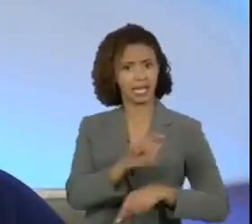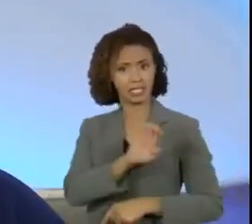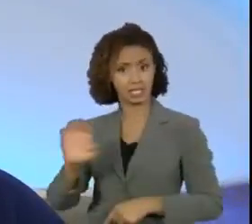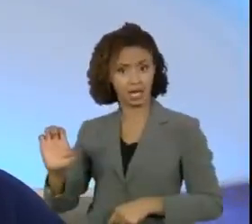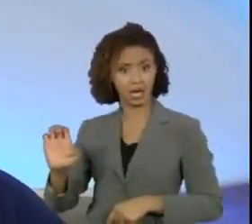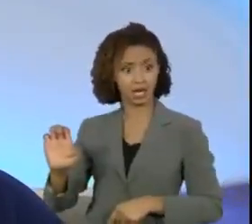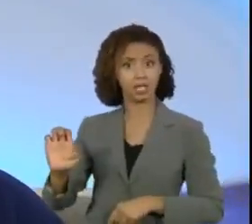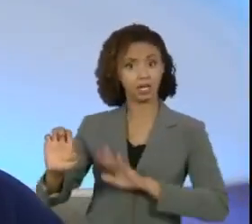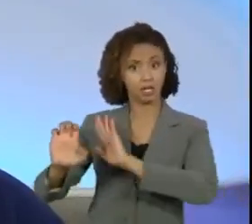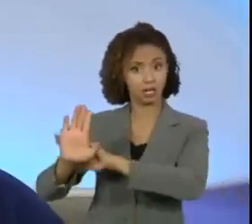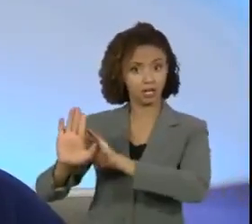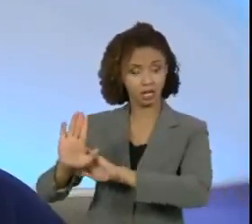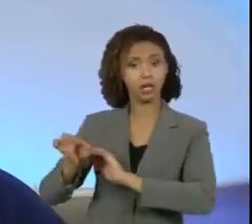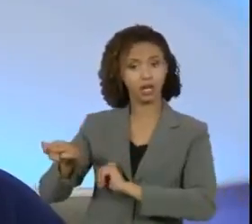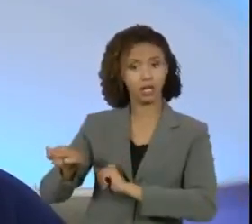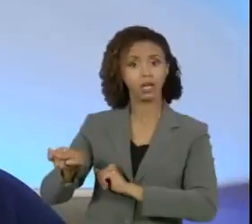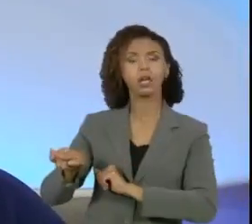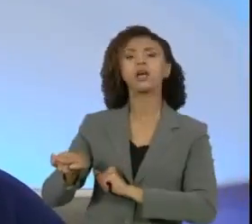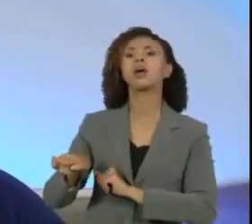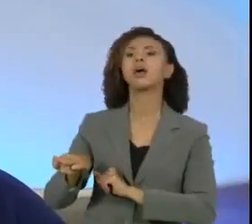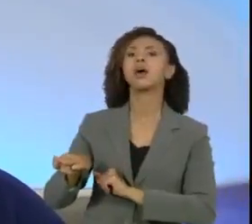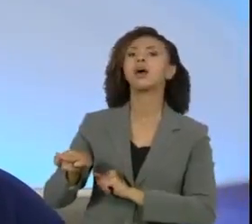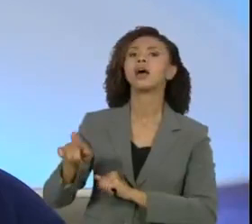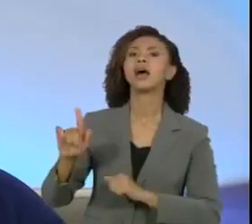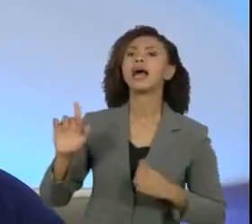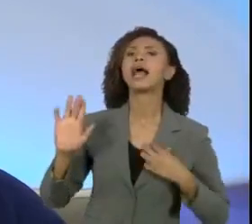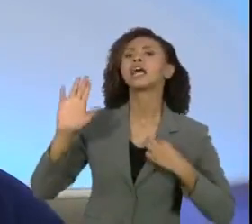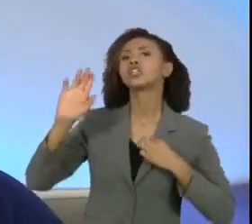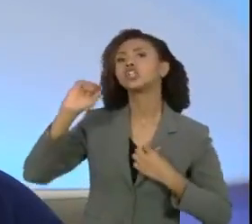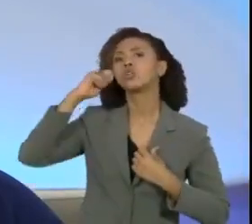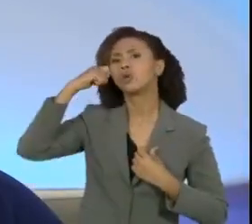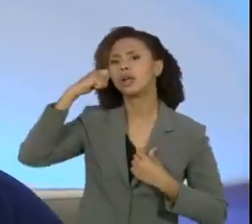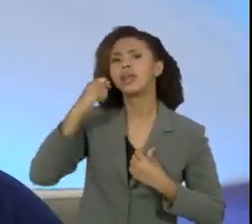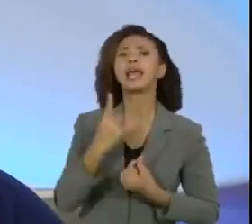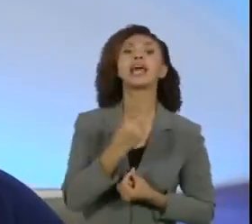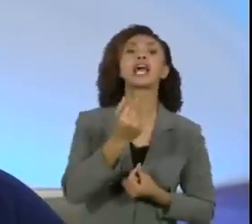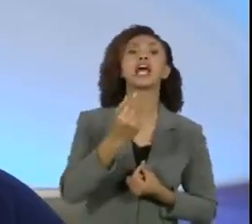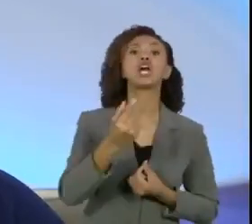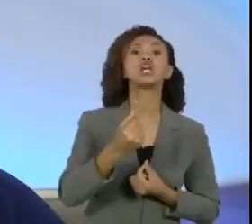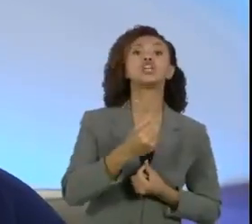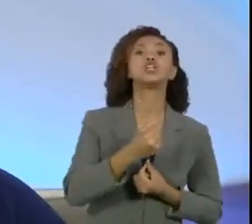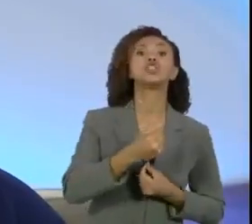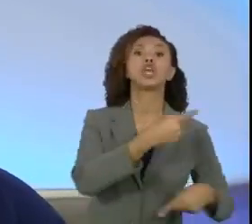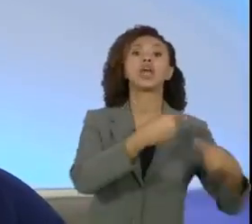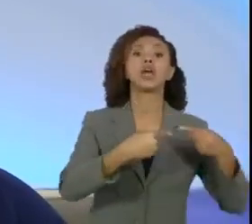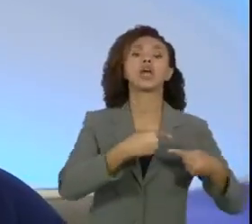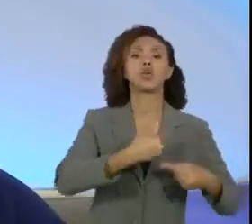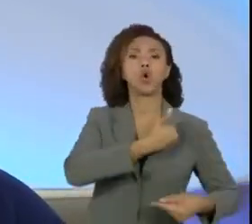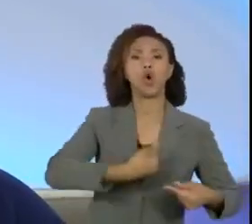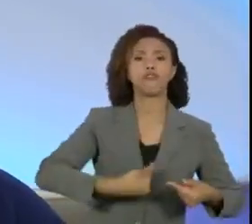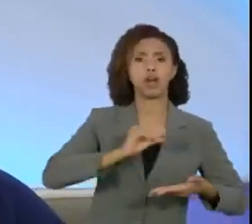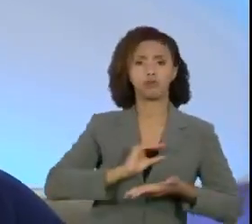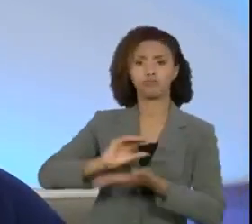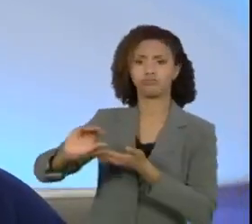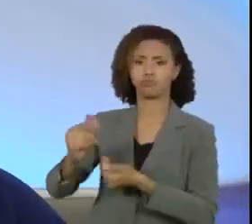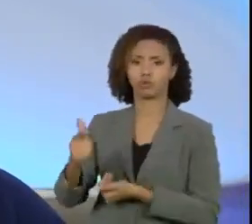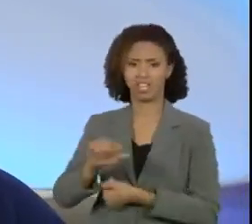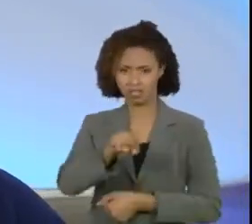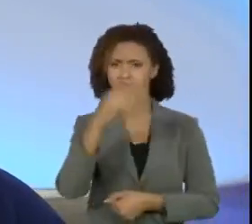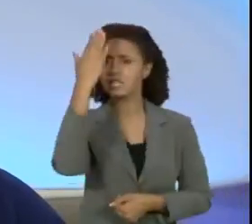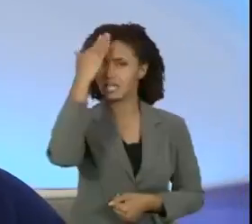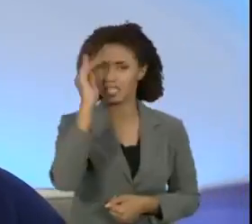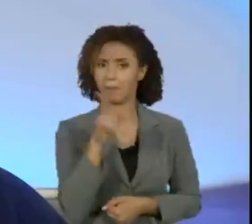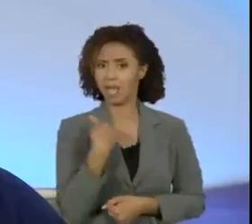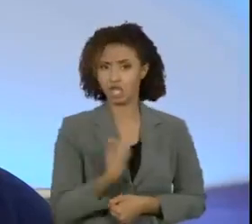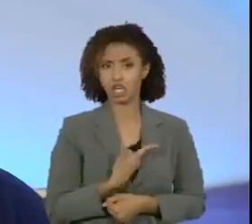em que as candidaturas negras recebiam muito menos dinheiro do fundo partidário, a gente sabe que se não tiver dinheiro, a gente não consegue